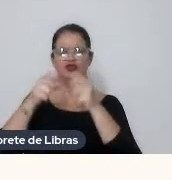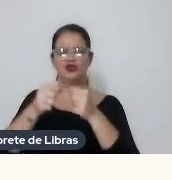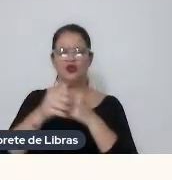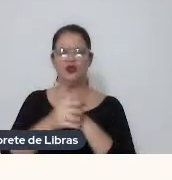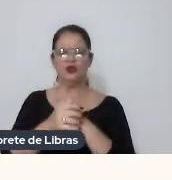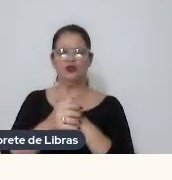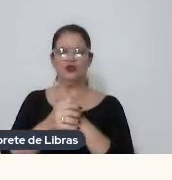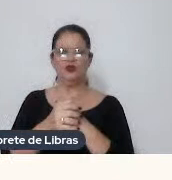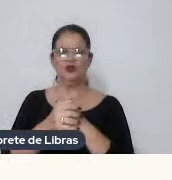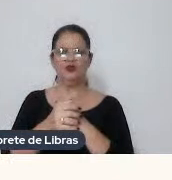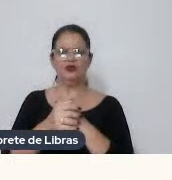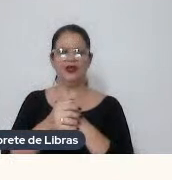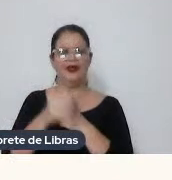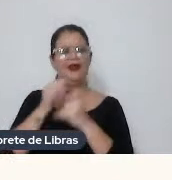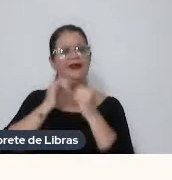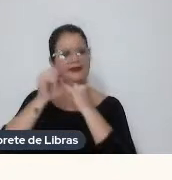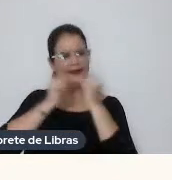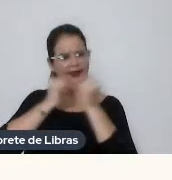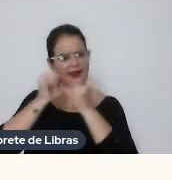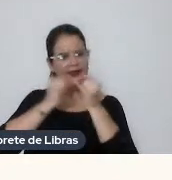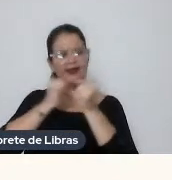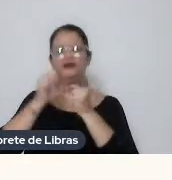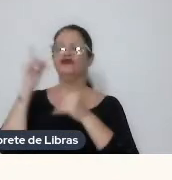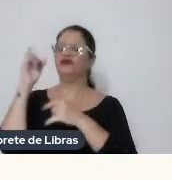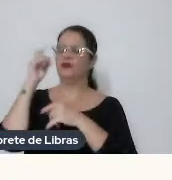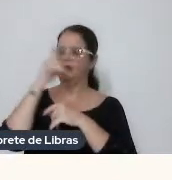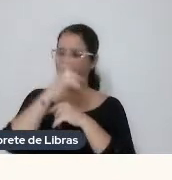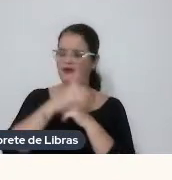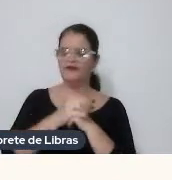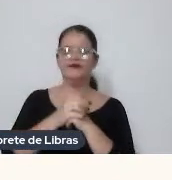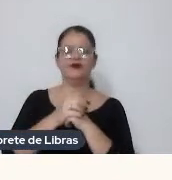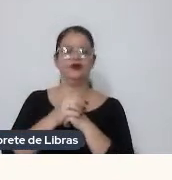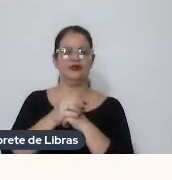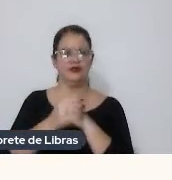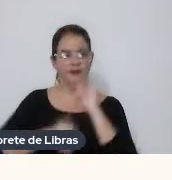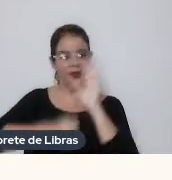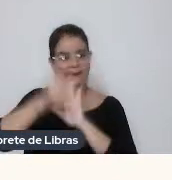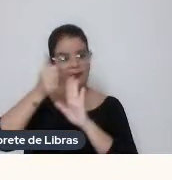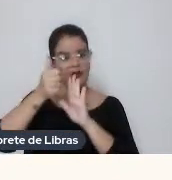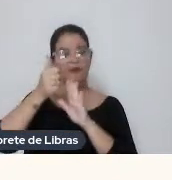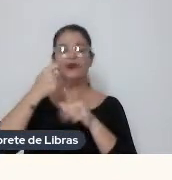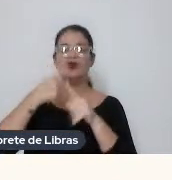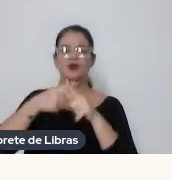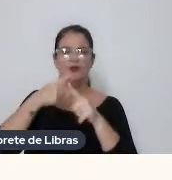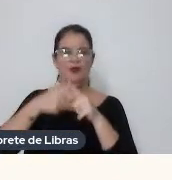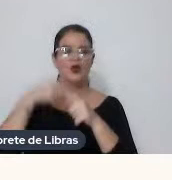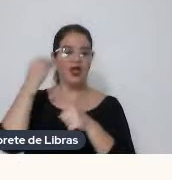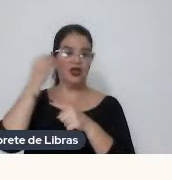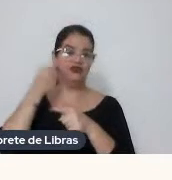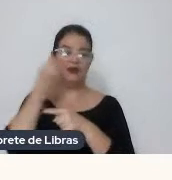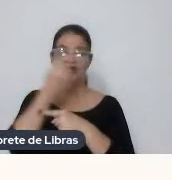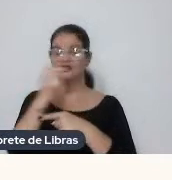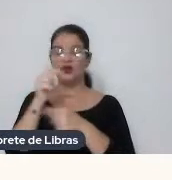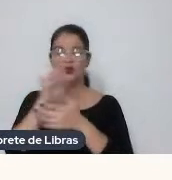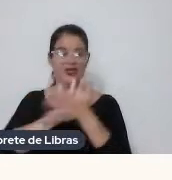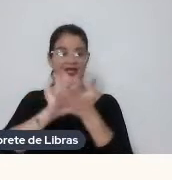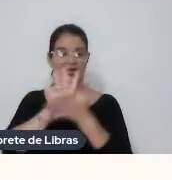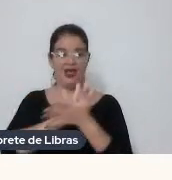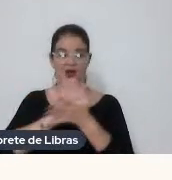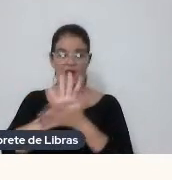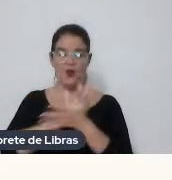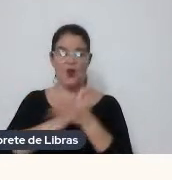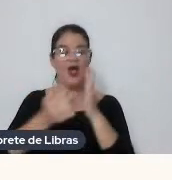Pela internet Foi bem difícil A gente Primeiro difícil Porque a gente Não tem experiência Nenhuma Numa pós